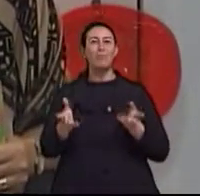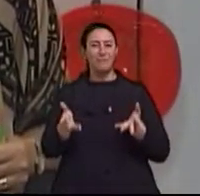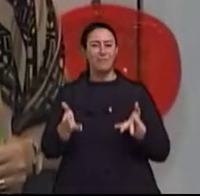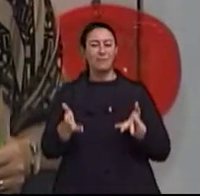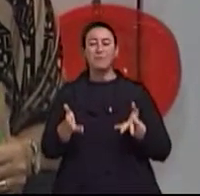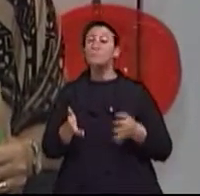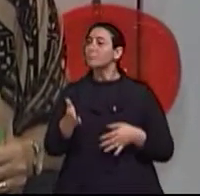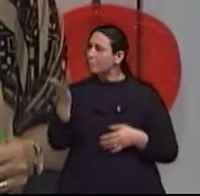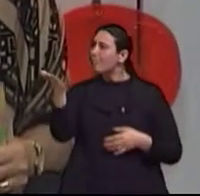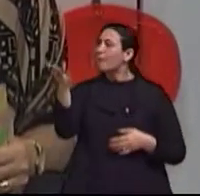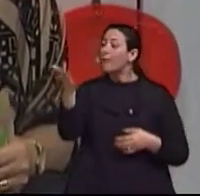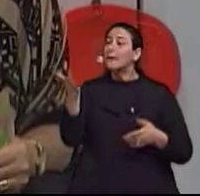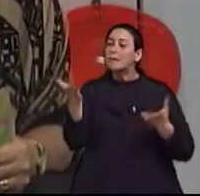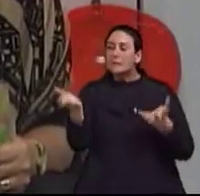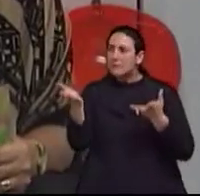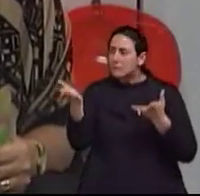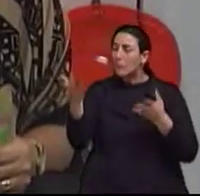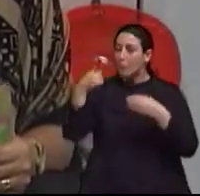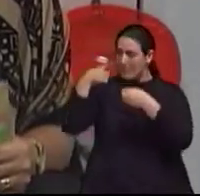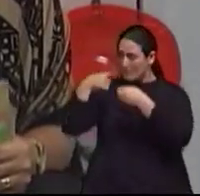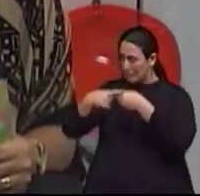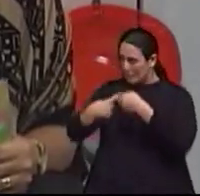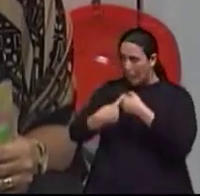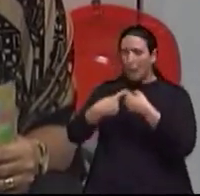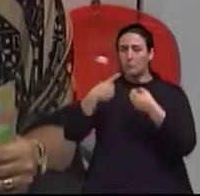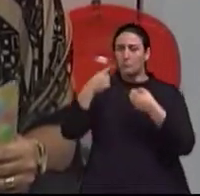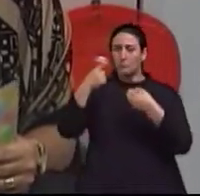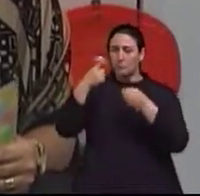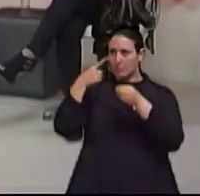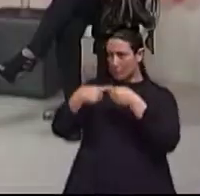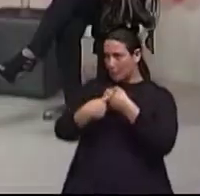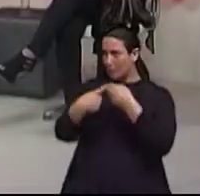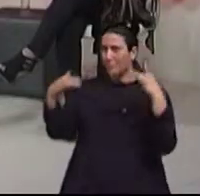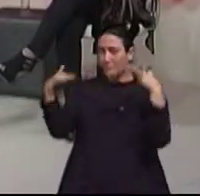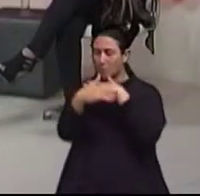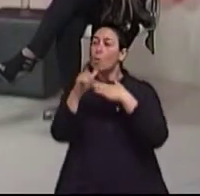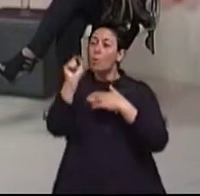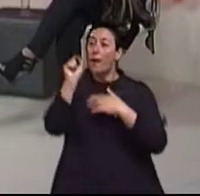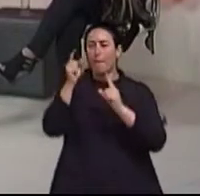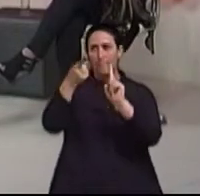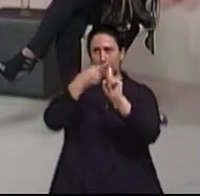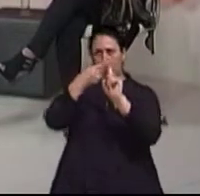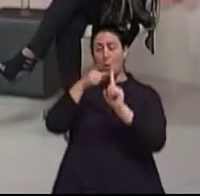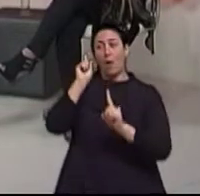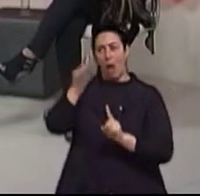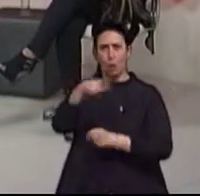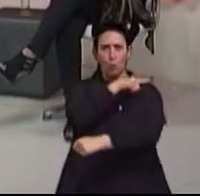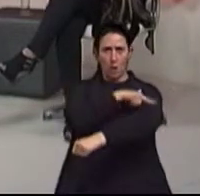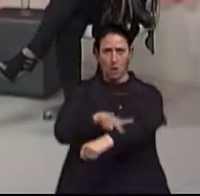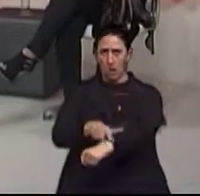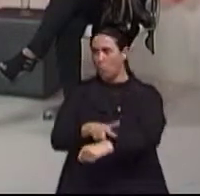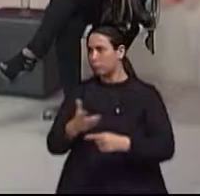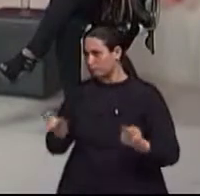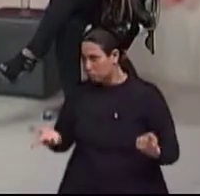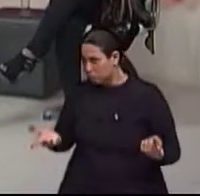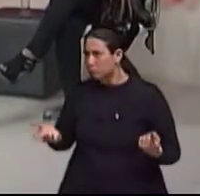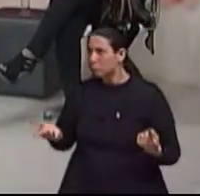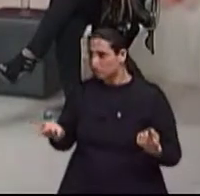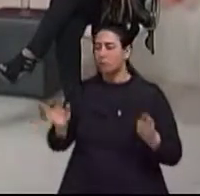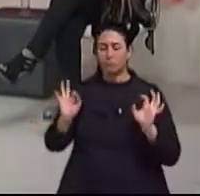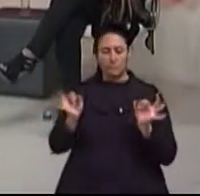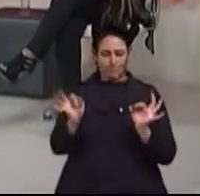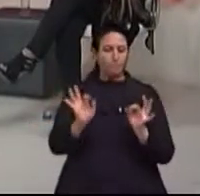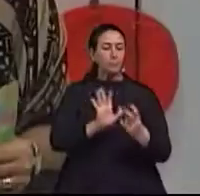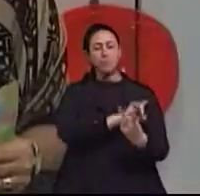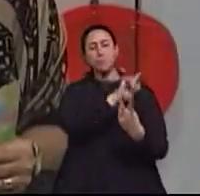vocês vão pegar por aí? A cidade ideal, povo educado. Principalmente. Primeiro ponto. Principalmente. Depois, casas, o